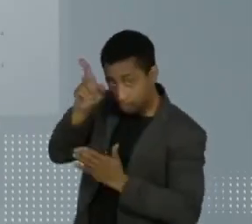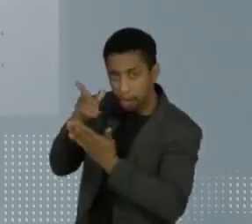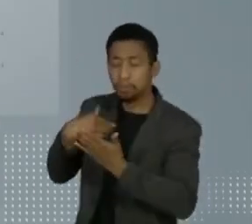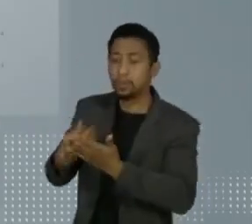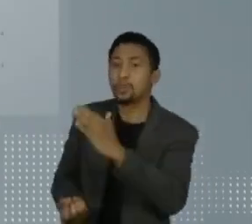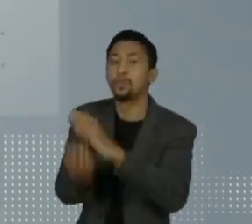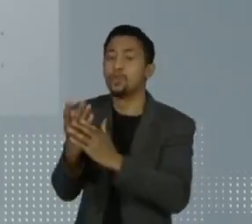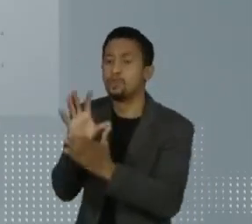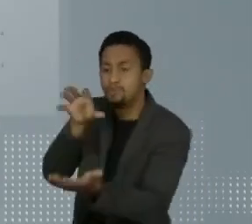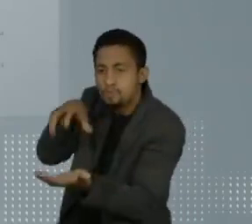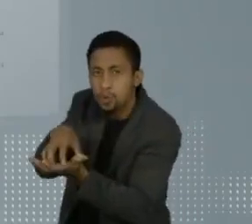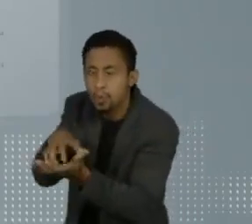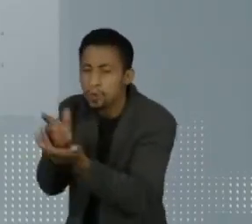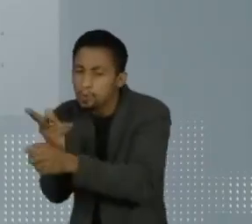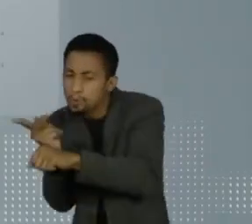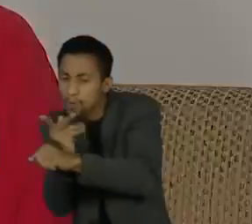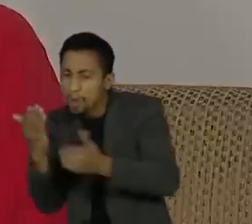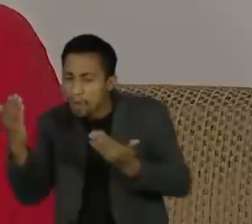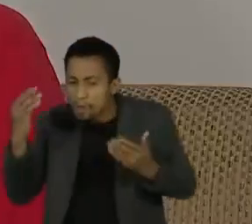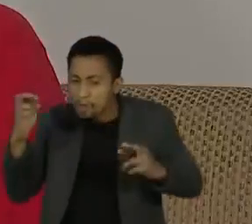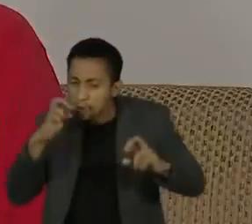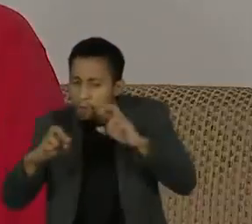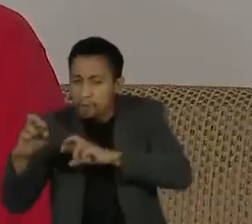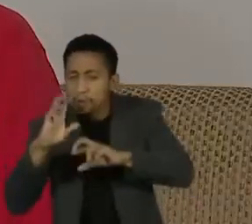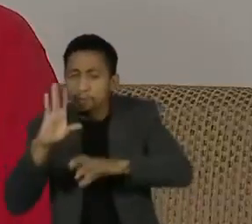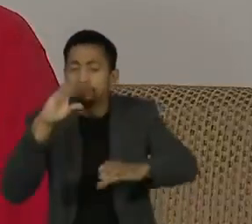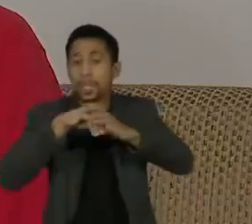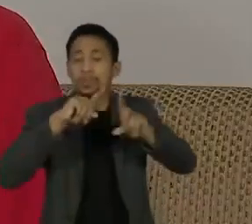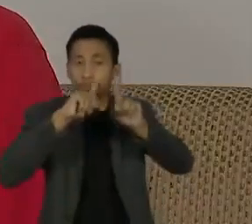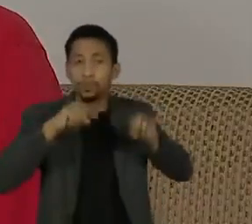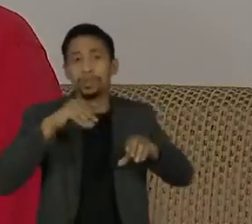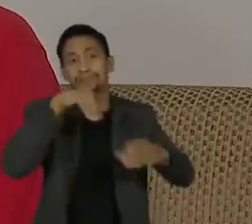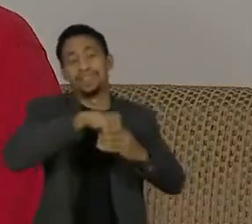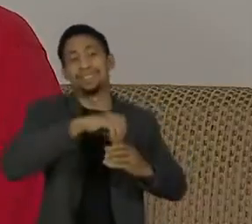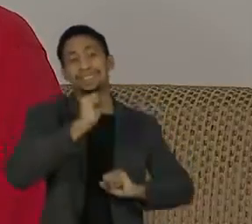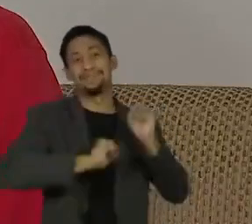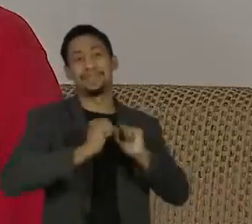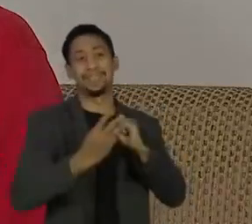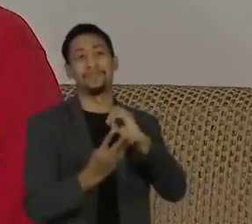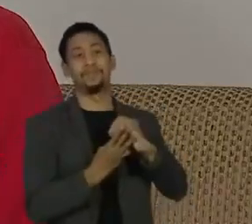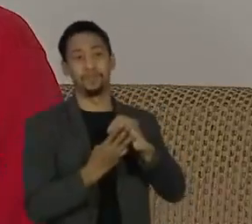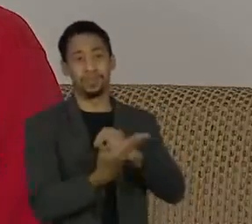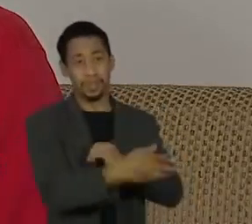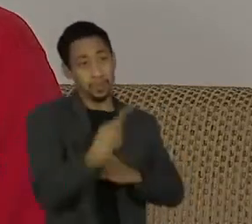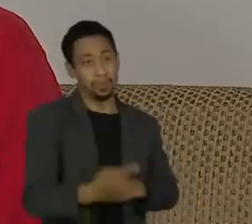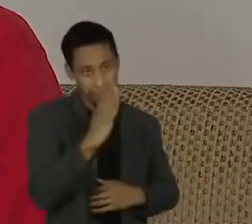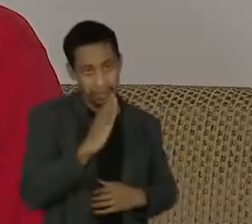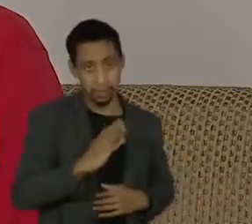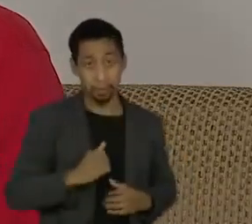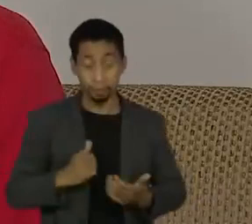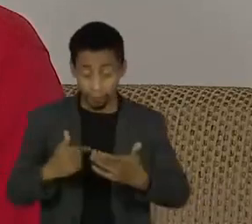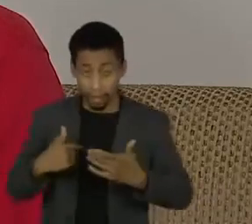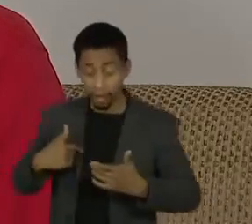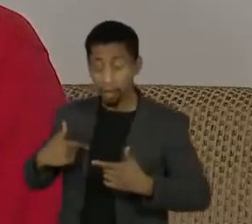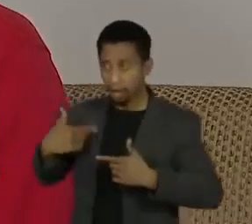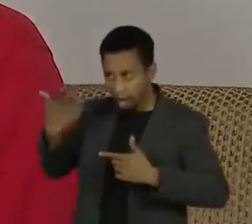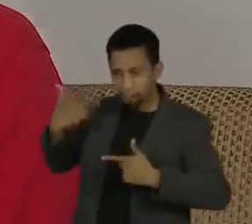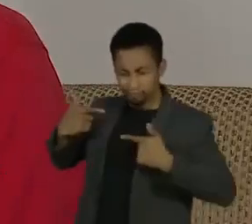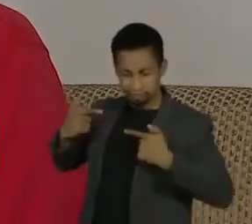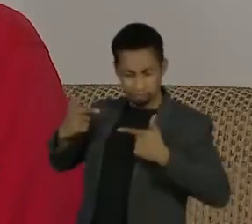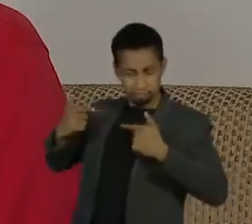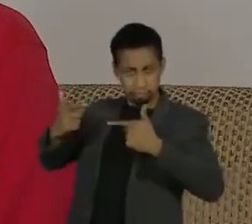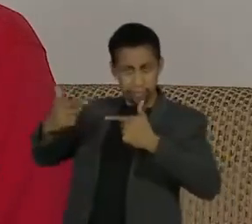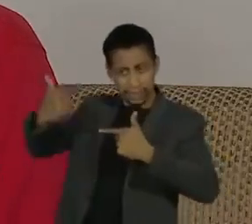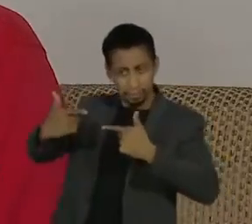espionar os funcionários da Volks no Brasil. Ele era um criminoso de guerra, uma das dez pessoas mais procuradas do mundo, passou sete